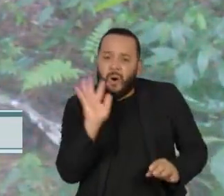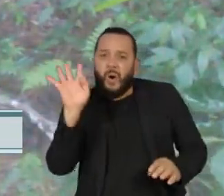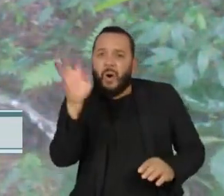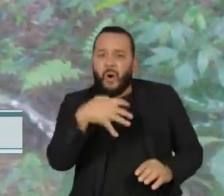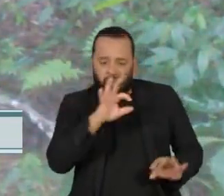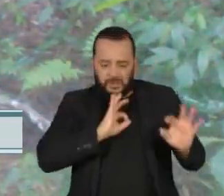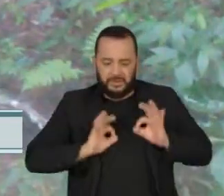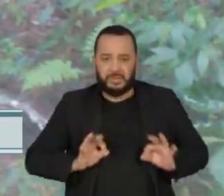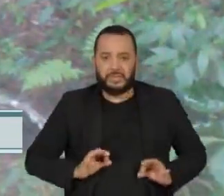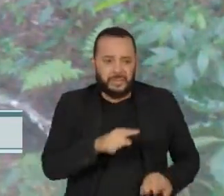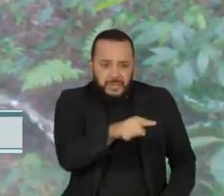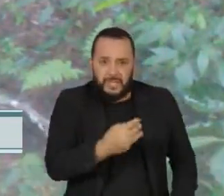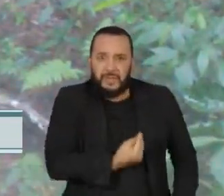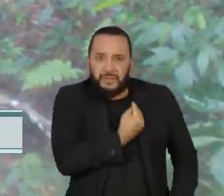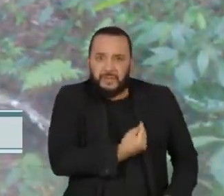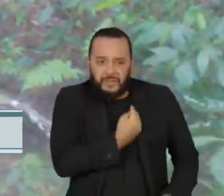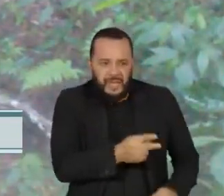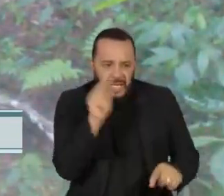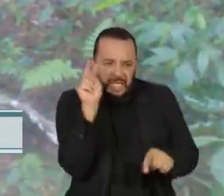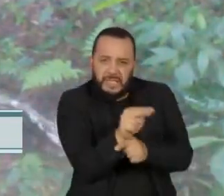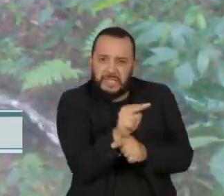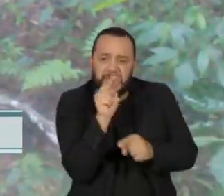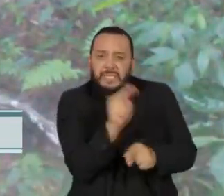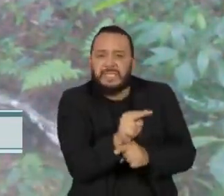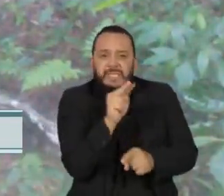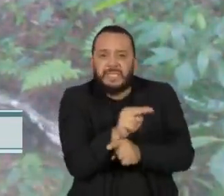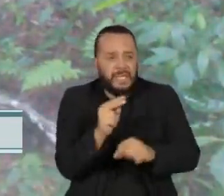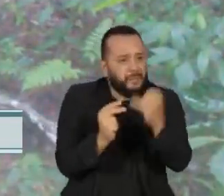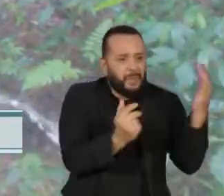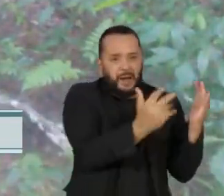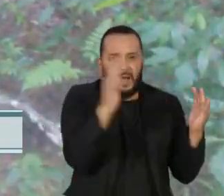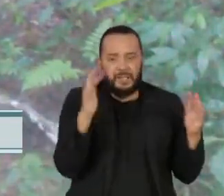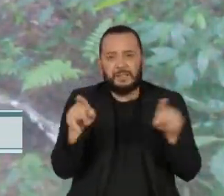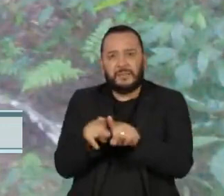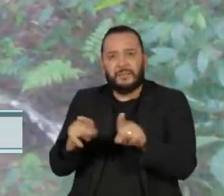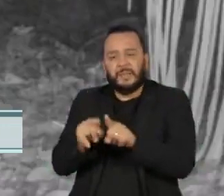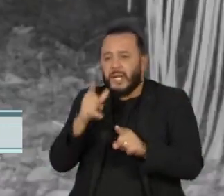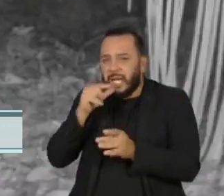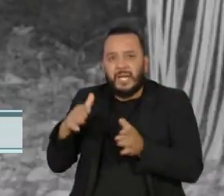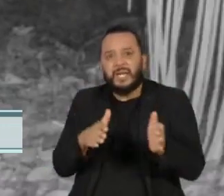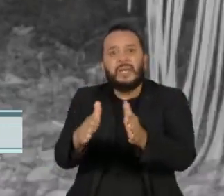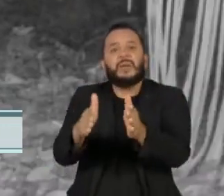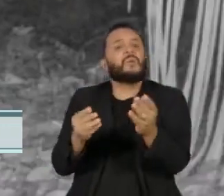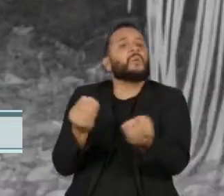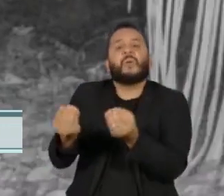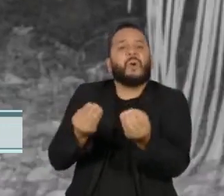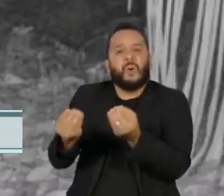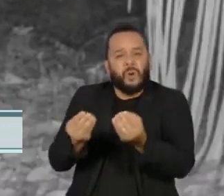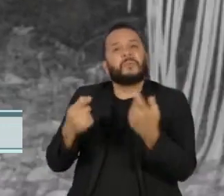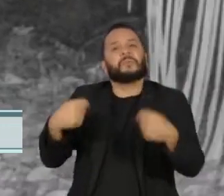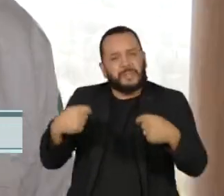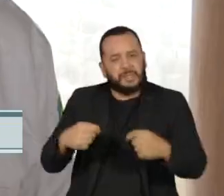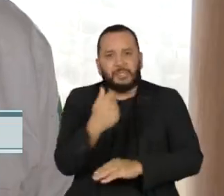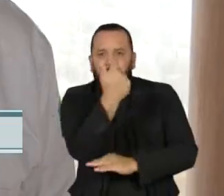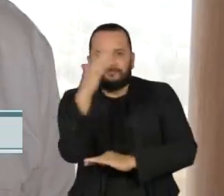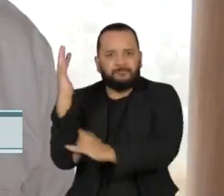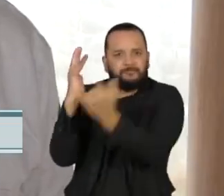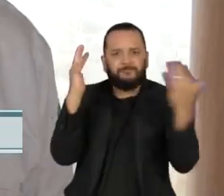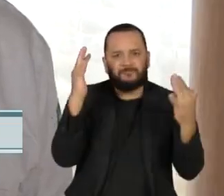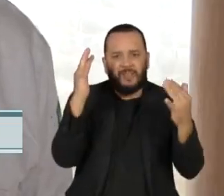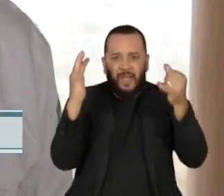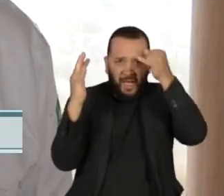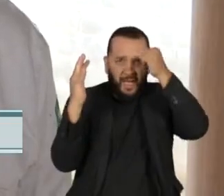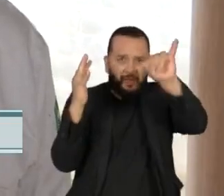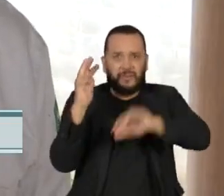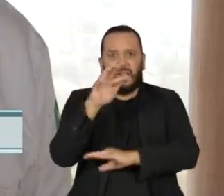onças pintadas que ainda resistem, nas matas, nos rios, o caminho é manter a floresta de pé. A gente já